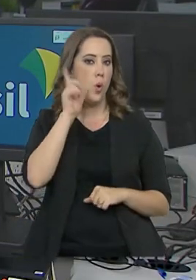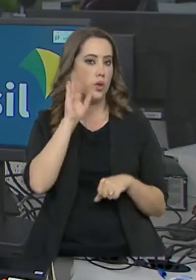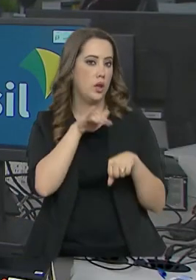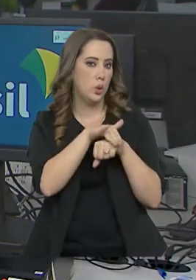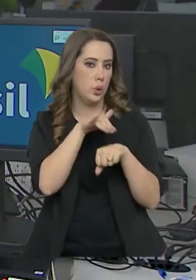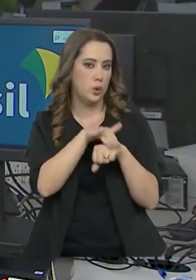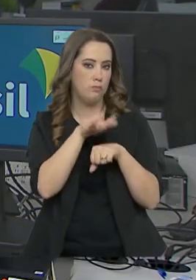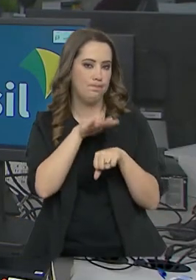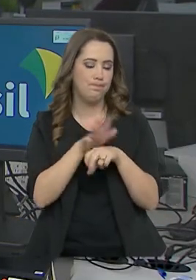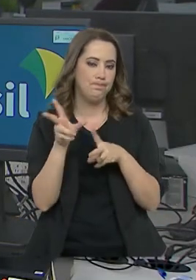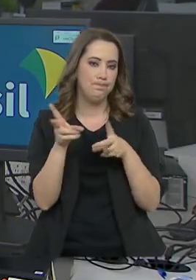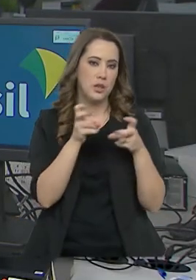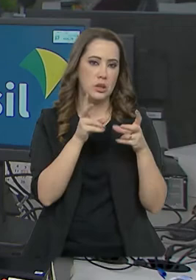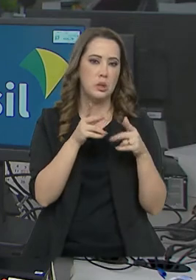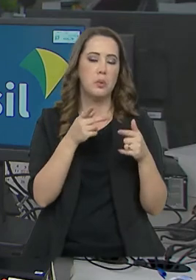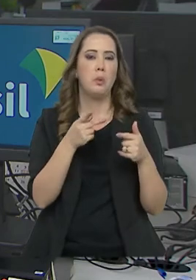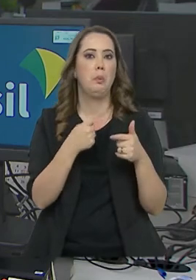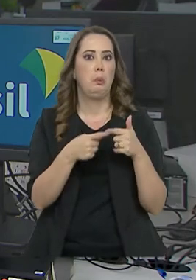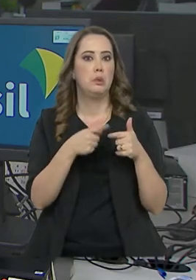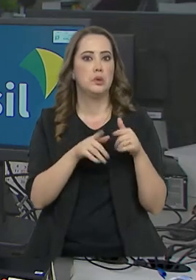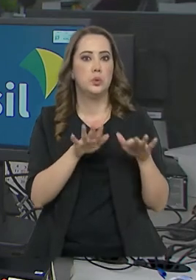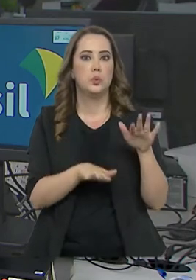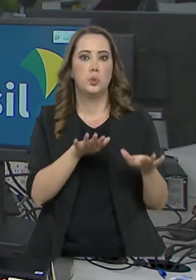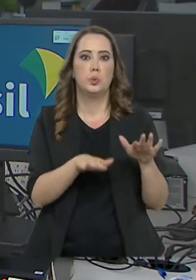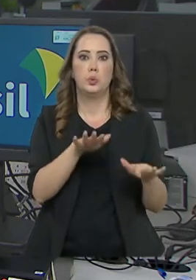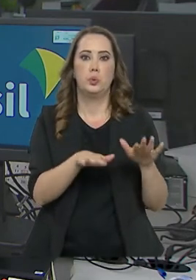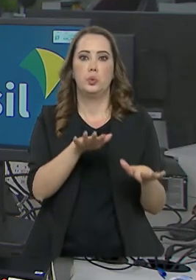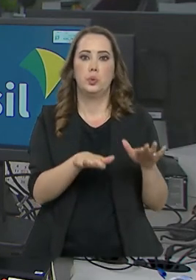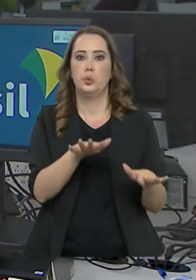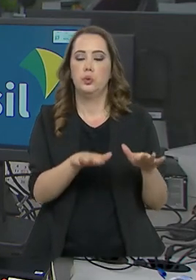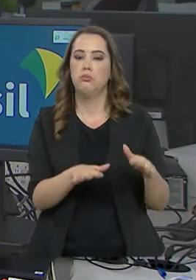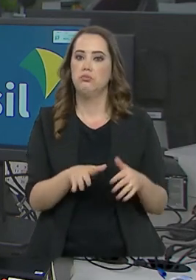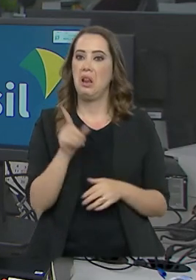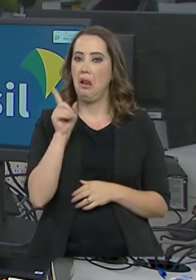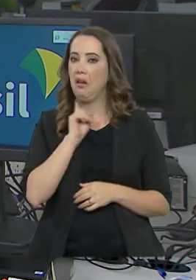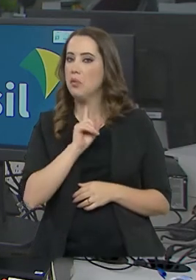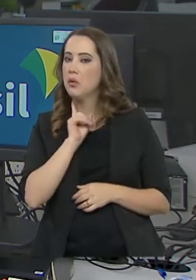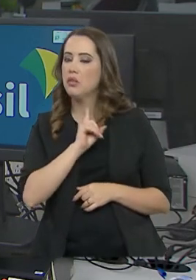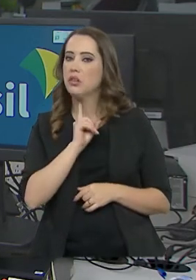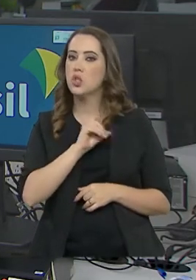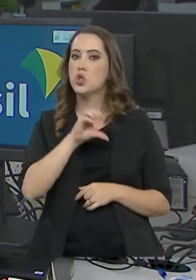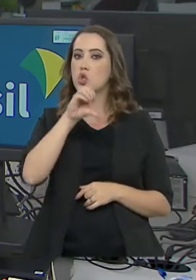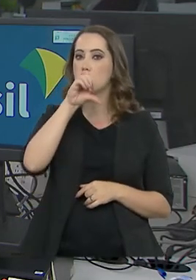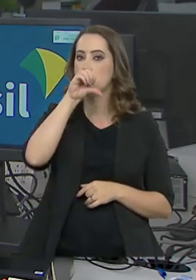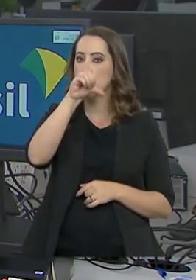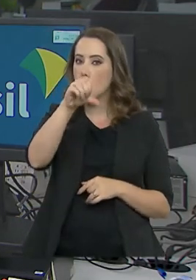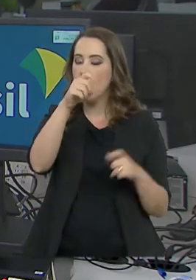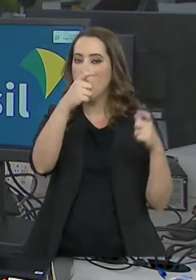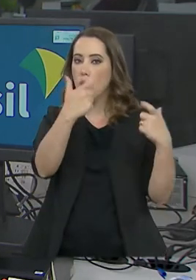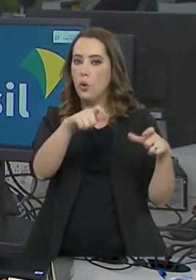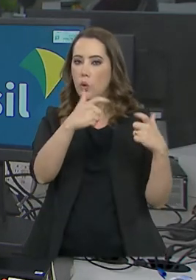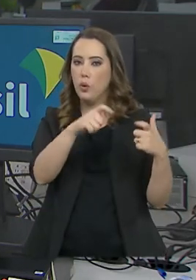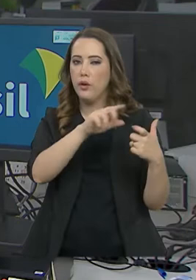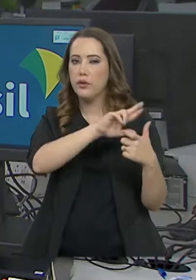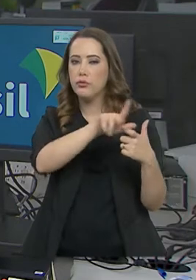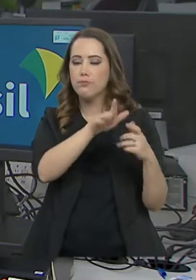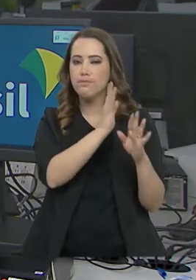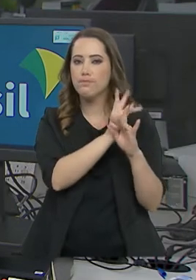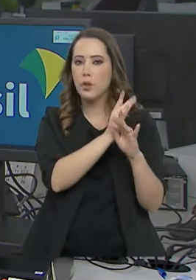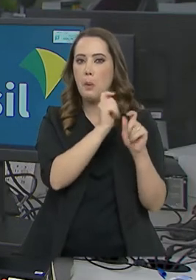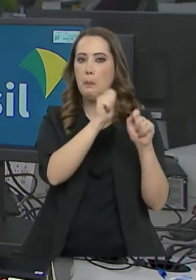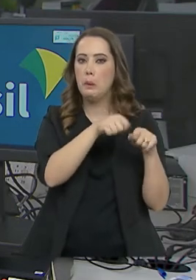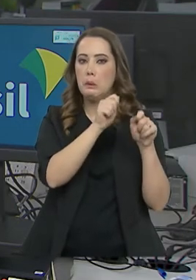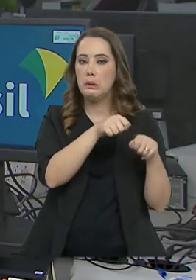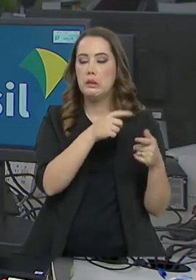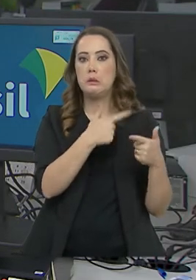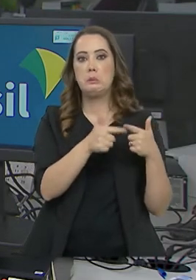ontem, foram detectados abalos sísmicos em Minas Gerais. Ao todo, nove barragens em Congonhas e Ouro Preto poderiam